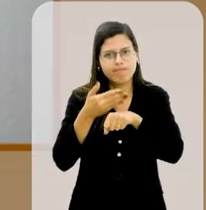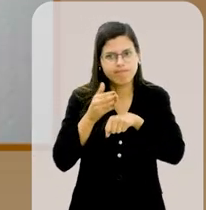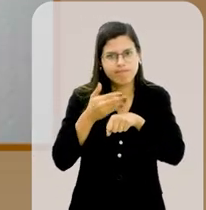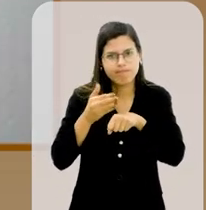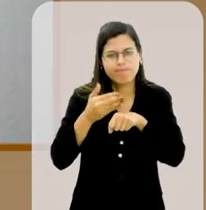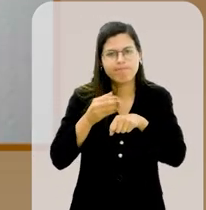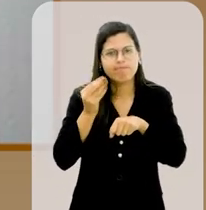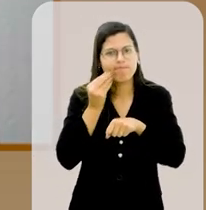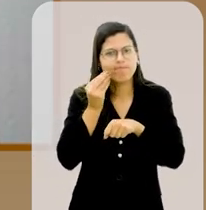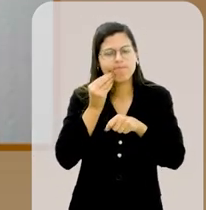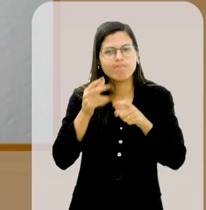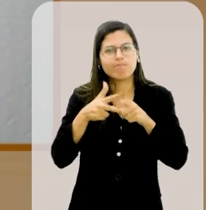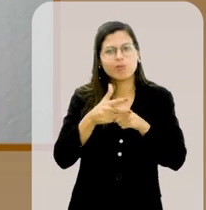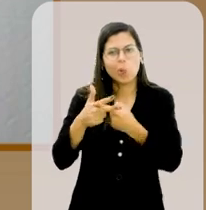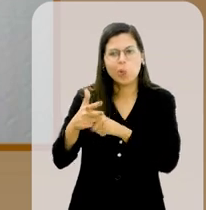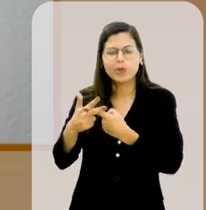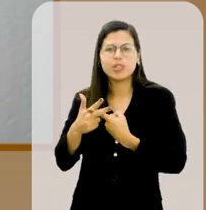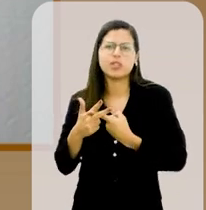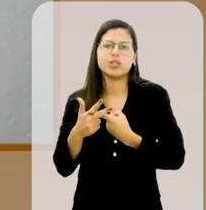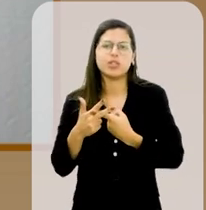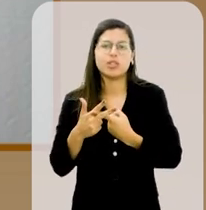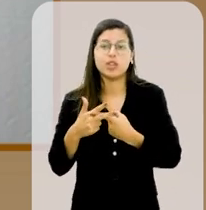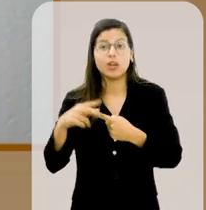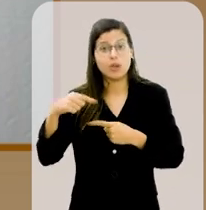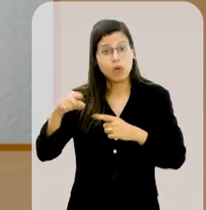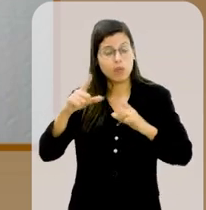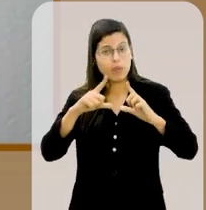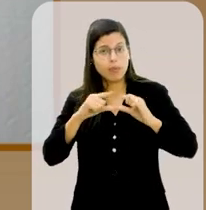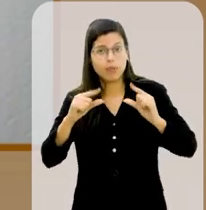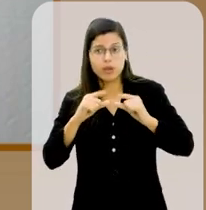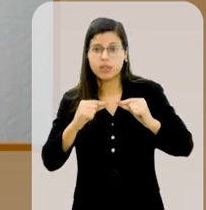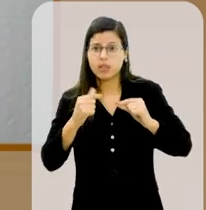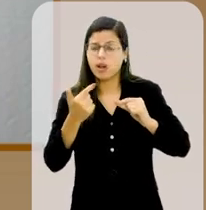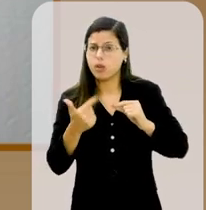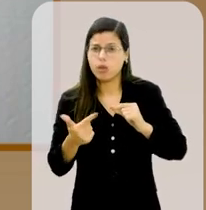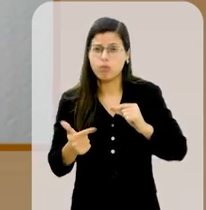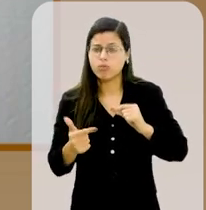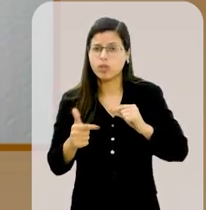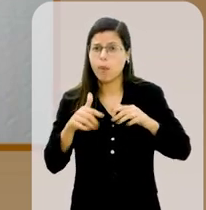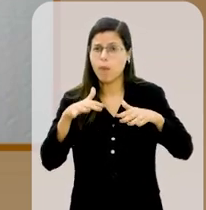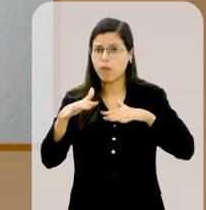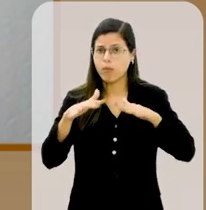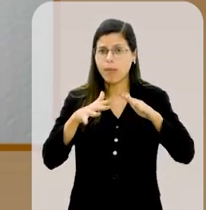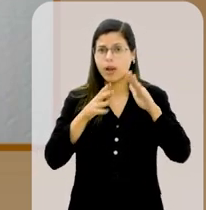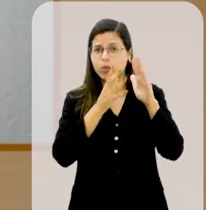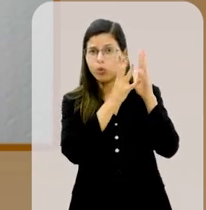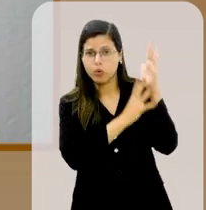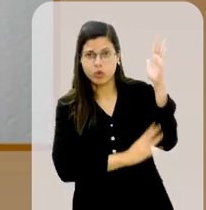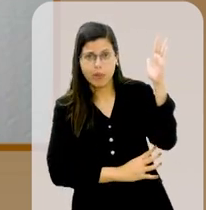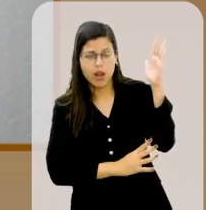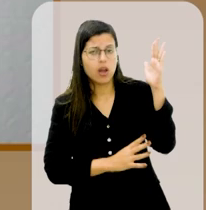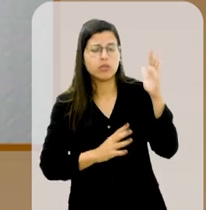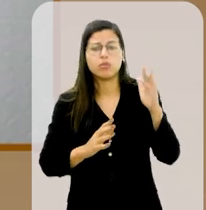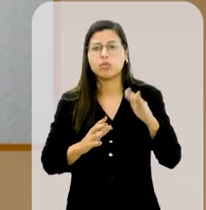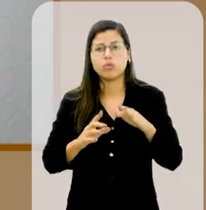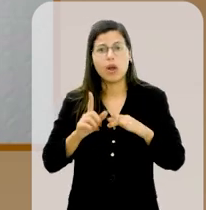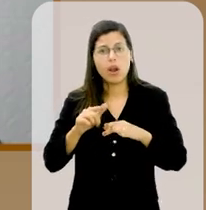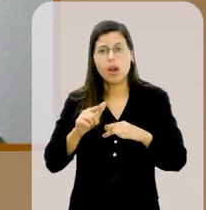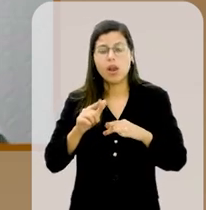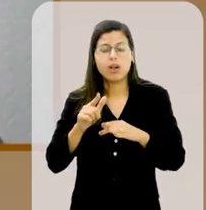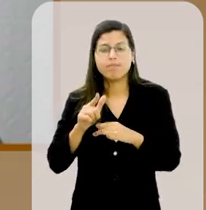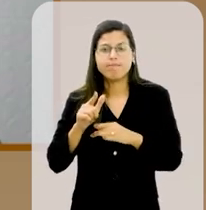Na época em que eu fui para Brasília, eu não tinha, os meus movimentos dos braços e mãos eram